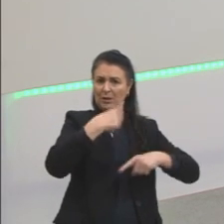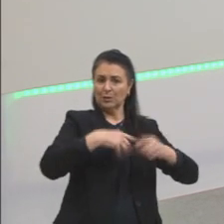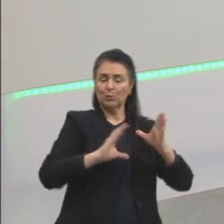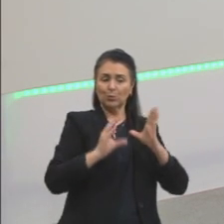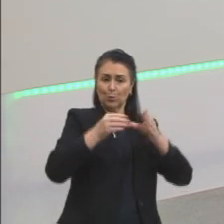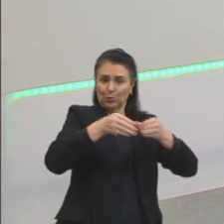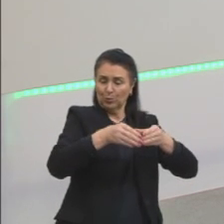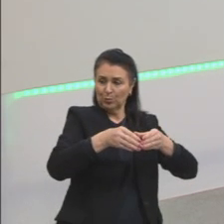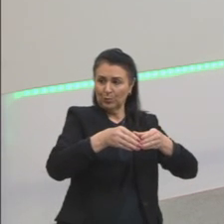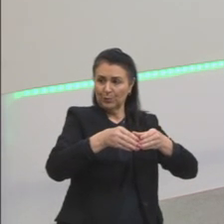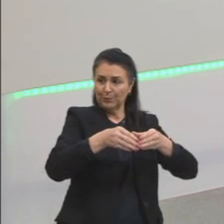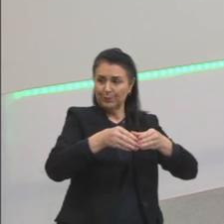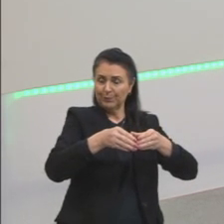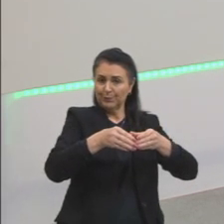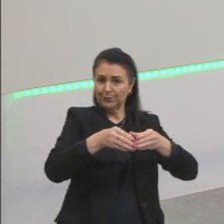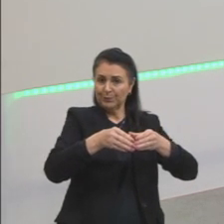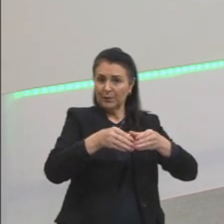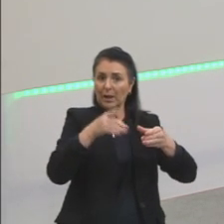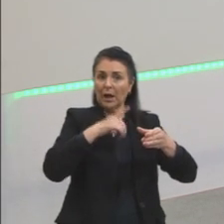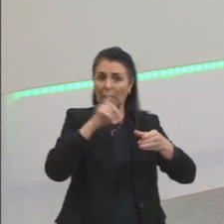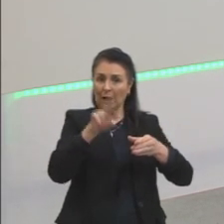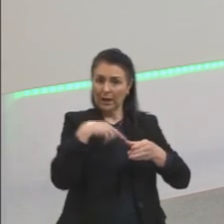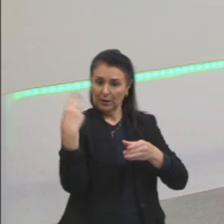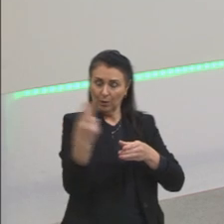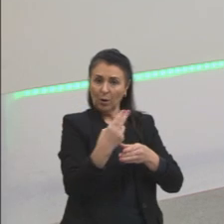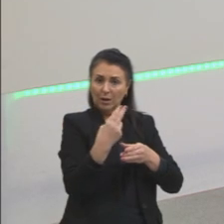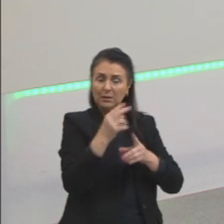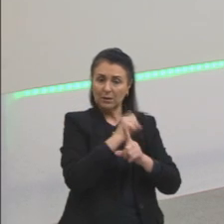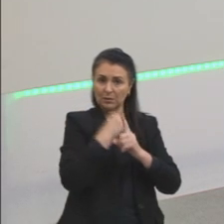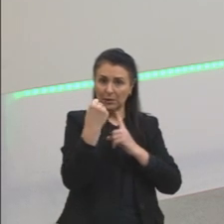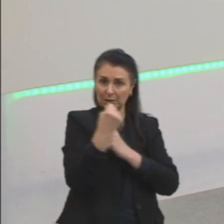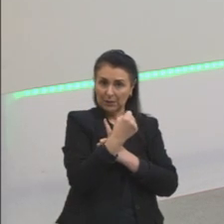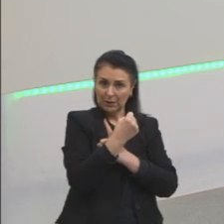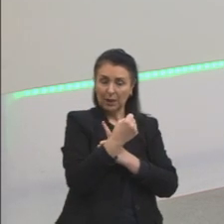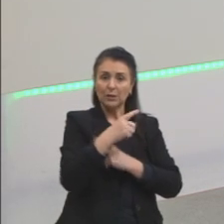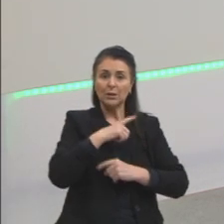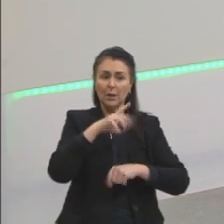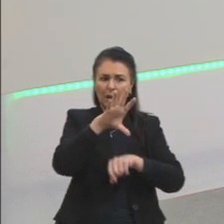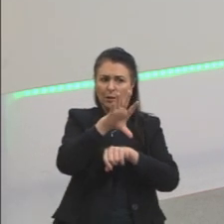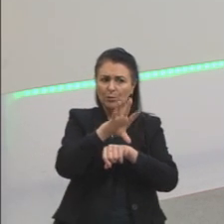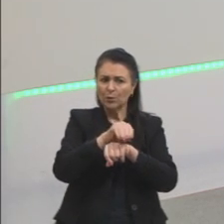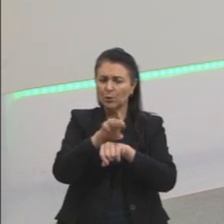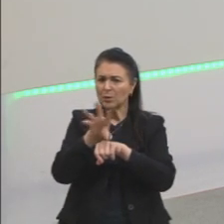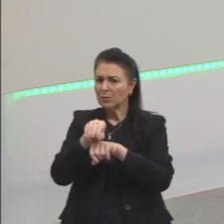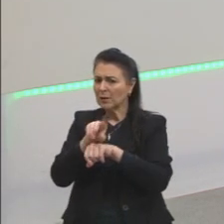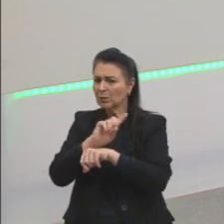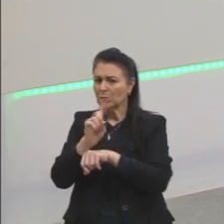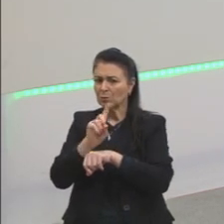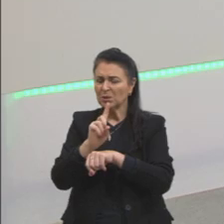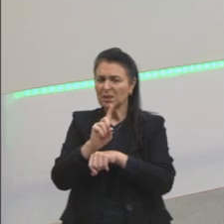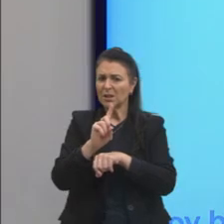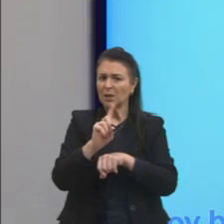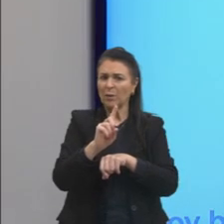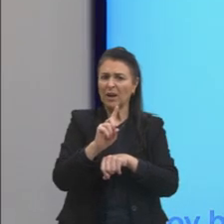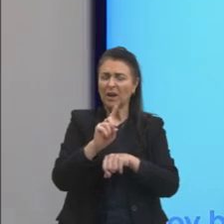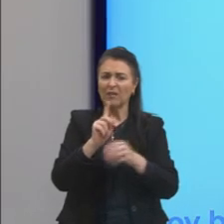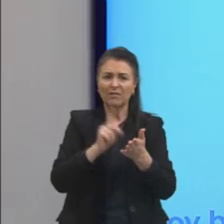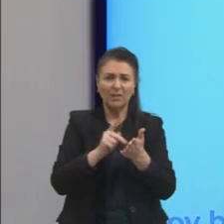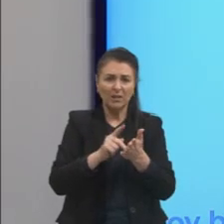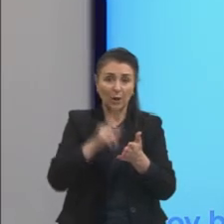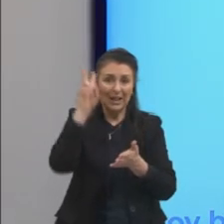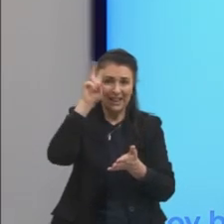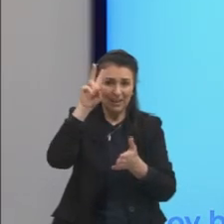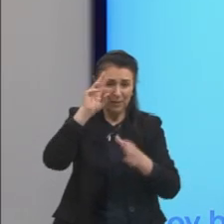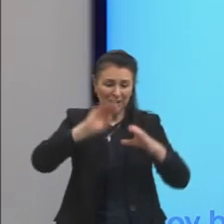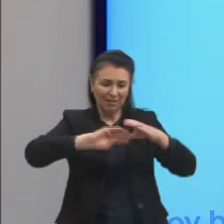que a nossa sociedade nos tem conhecimentos não tão verdadeiros. A caverna, aquelas coisas que